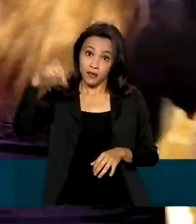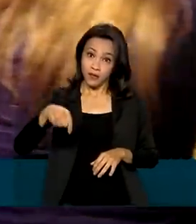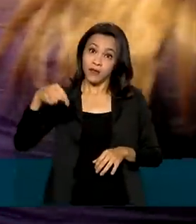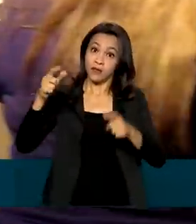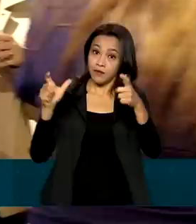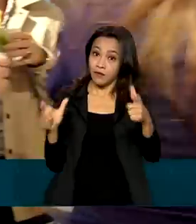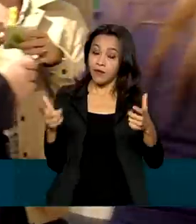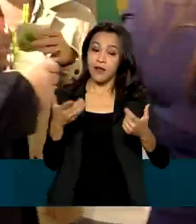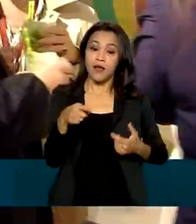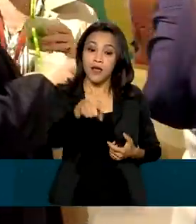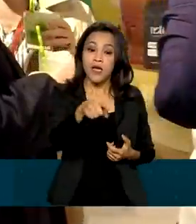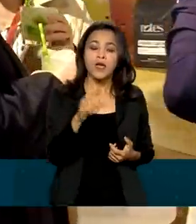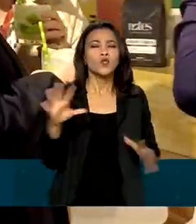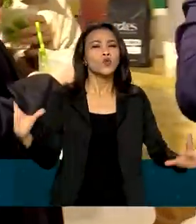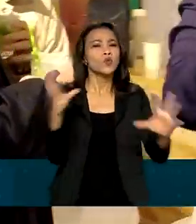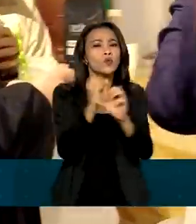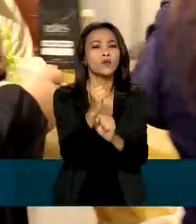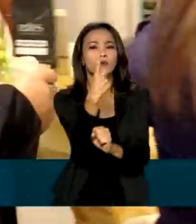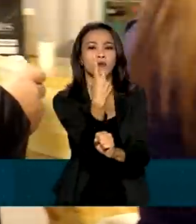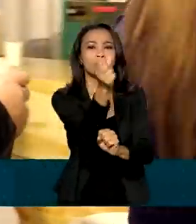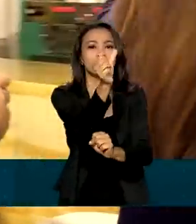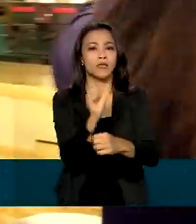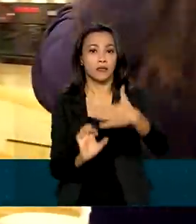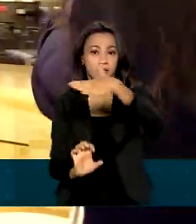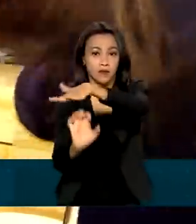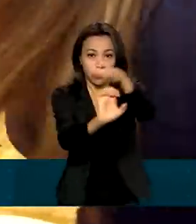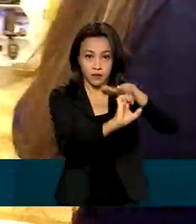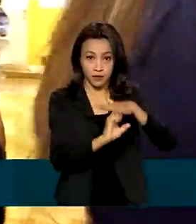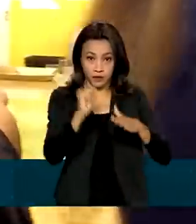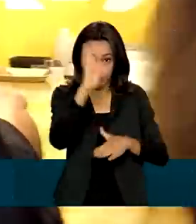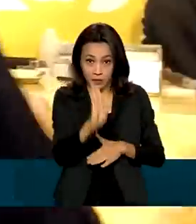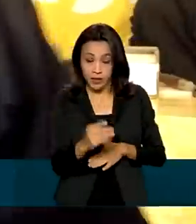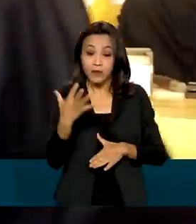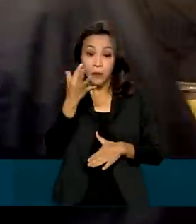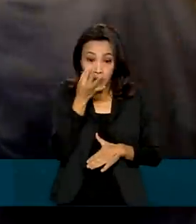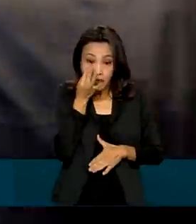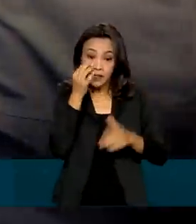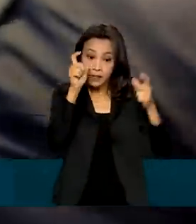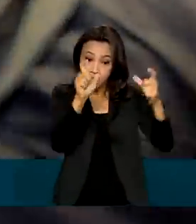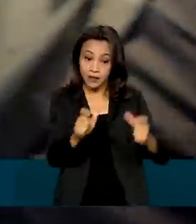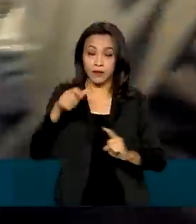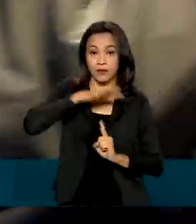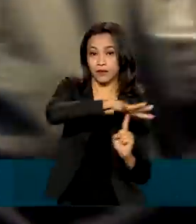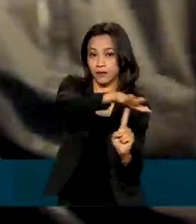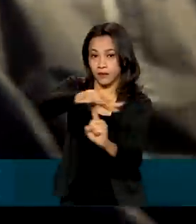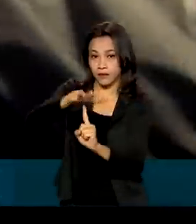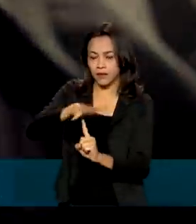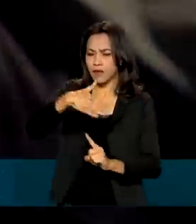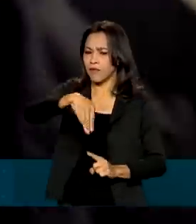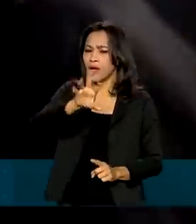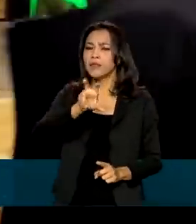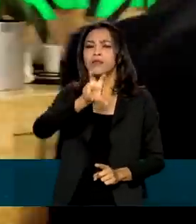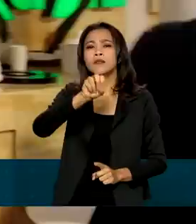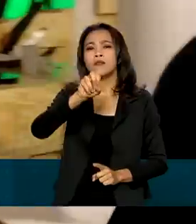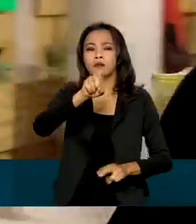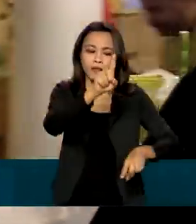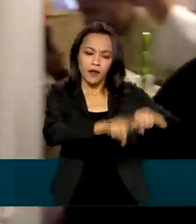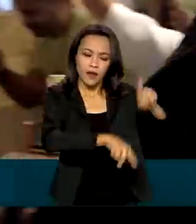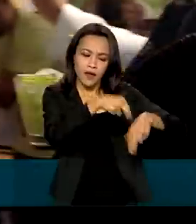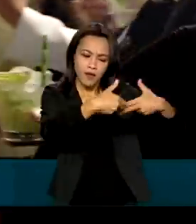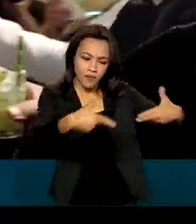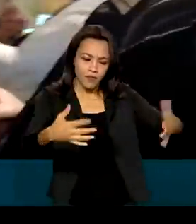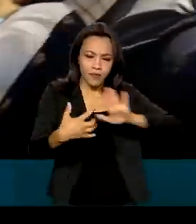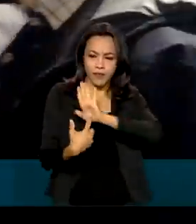todo, 16 empresas brasileiras estão presentes na Casa Brasil Londres, com mais de 50 produtos em